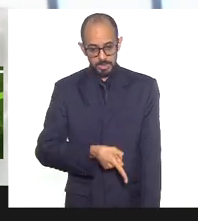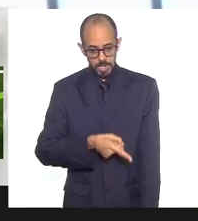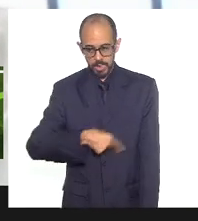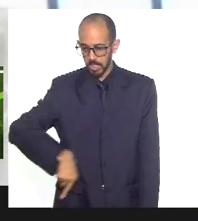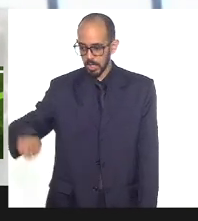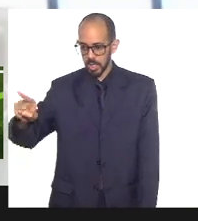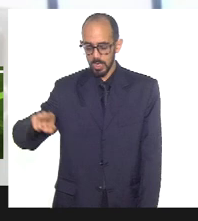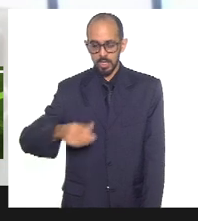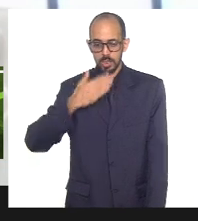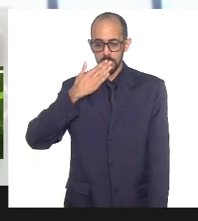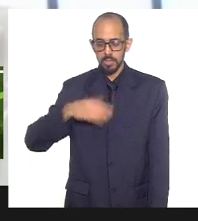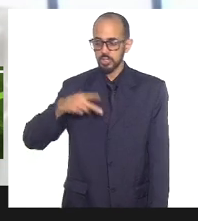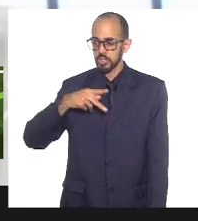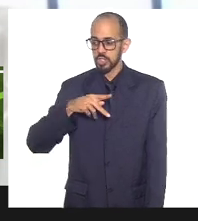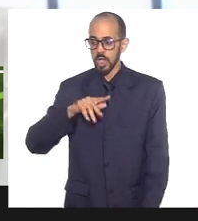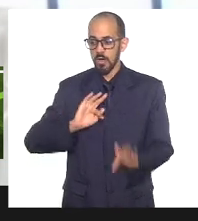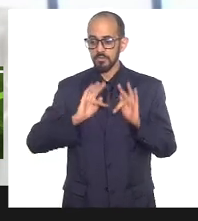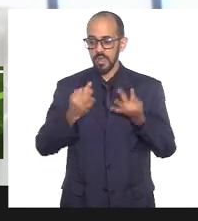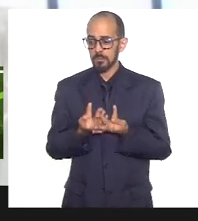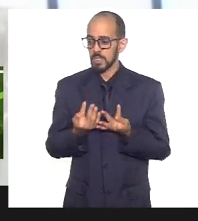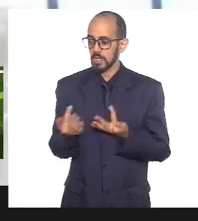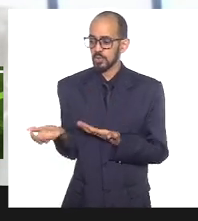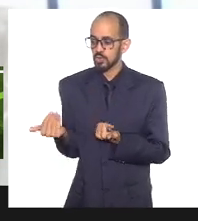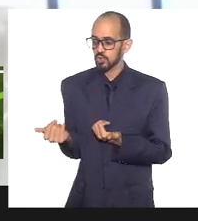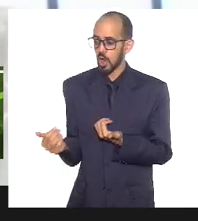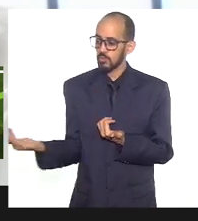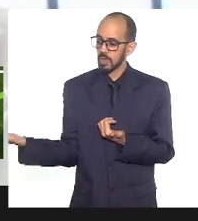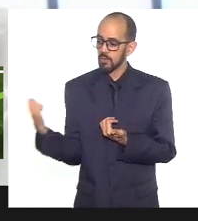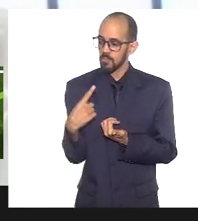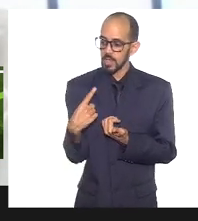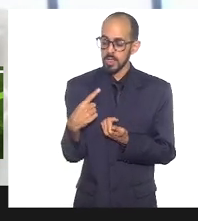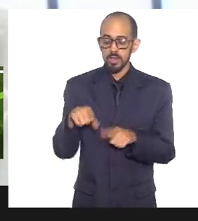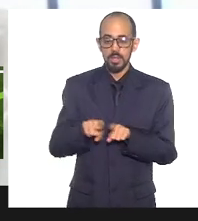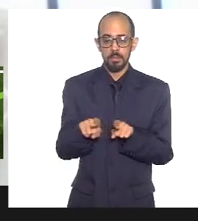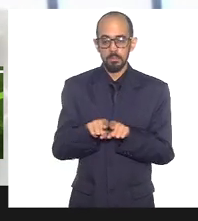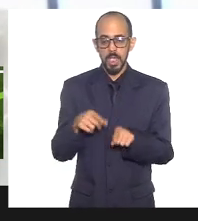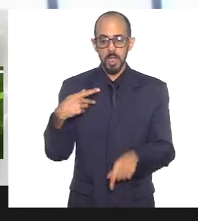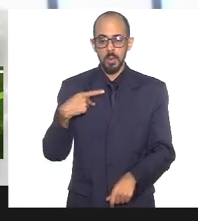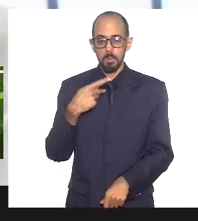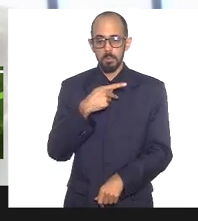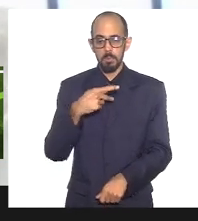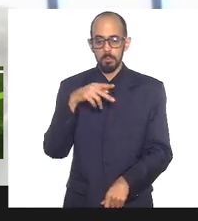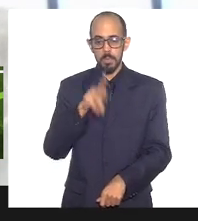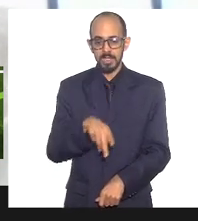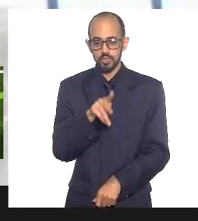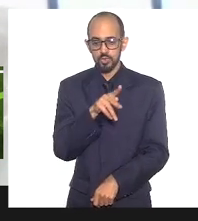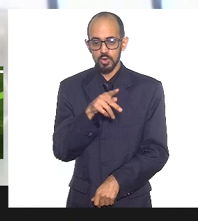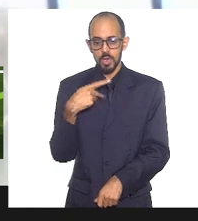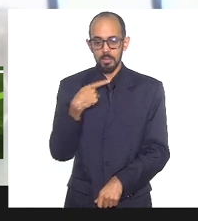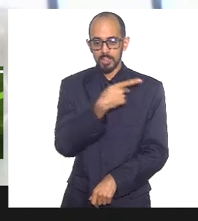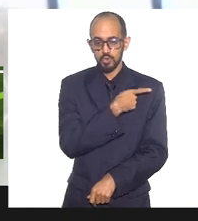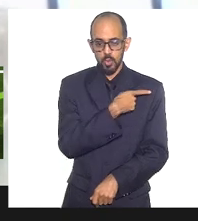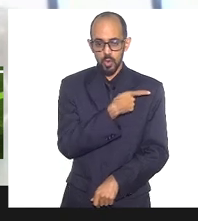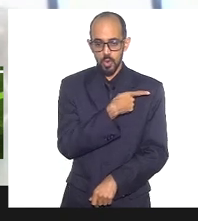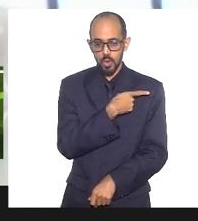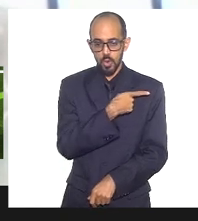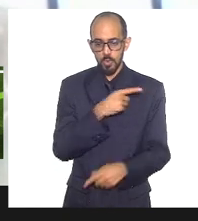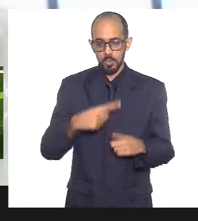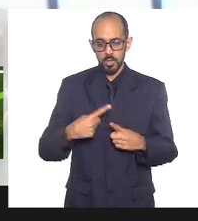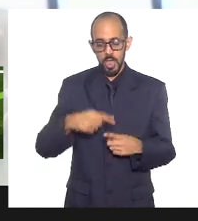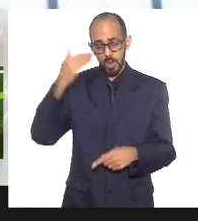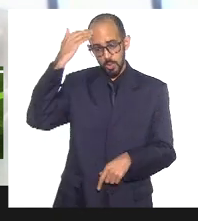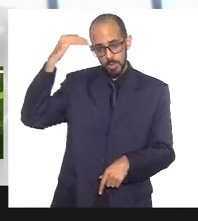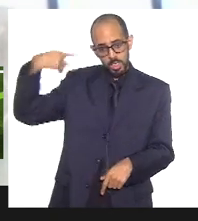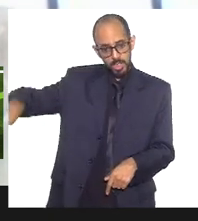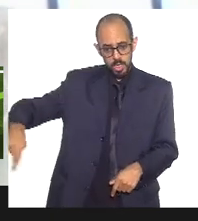chamar os pais do jovem e mandei falar com o pastor. Porque ele era o culpado, era o jovem de 16